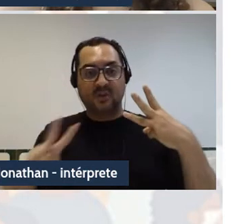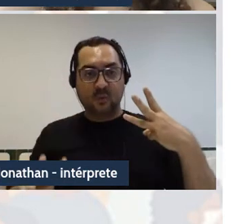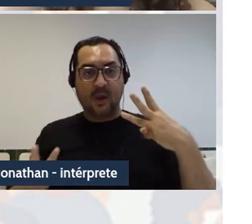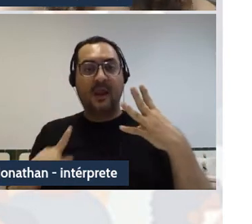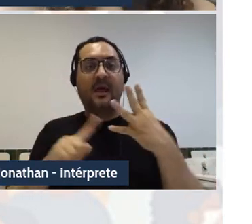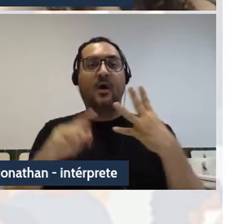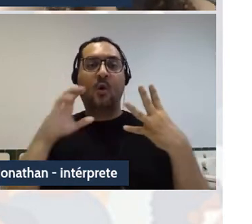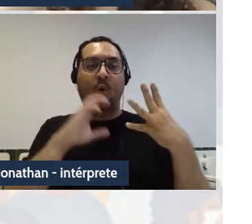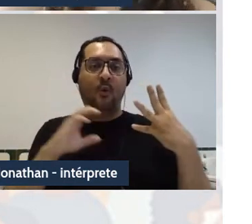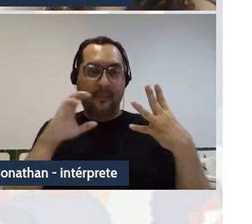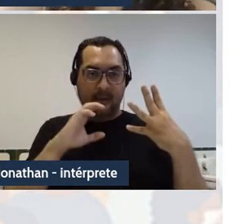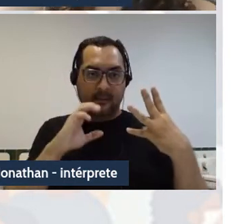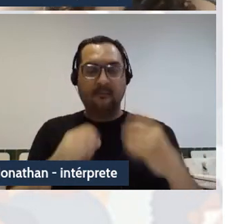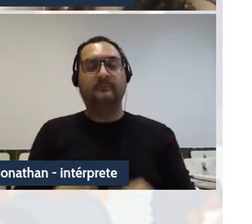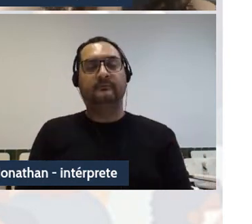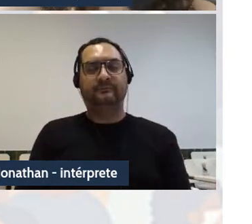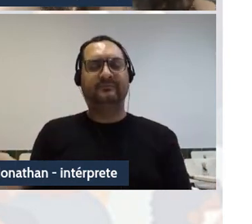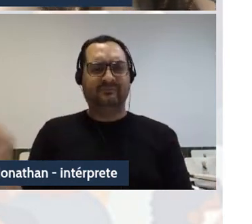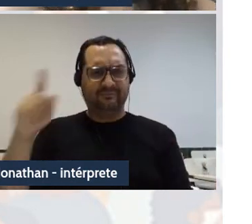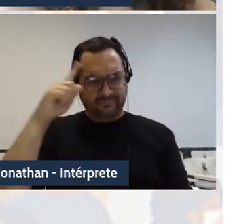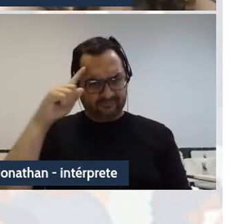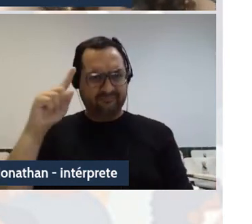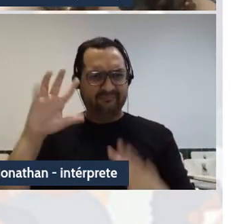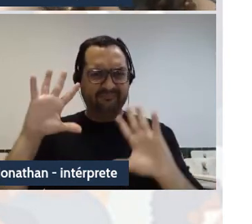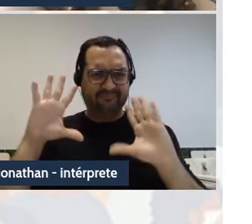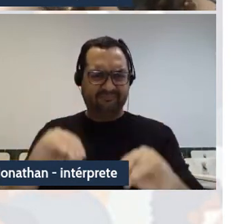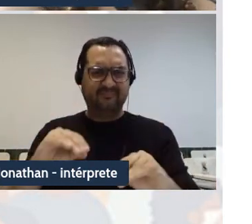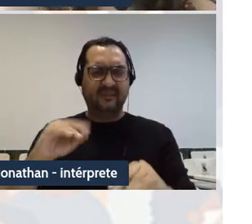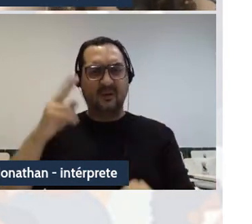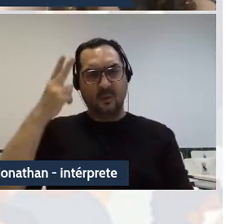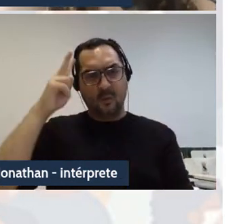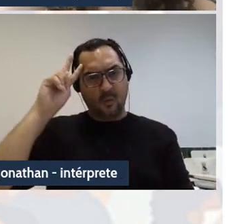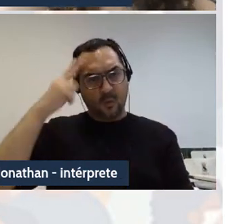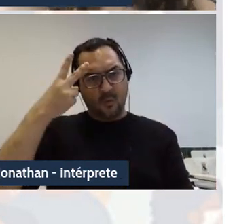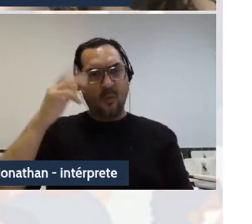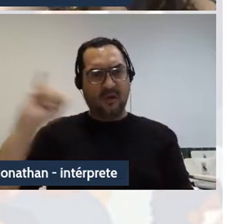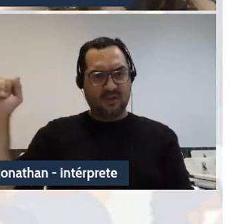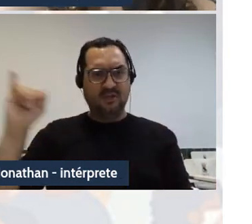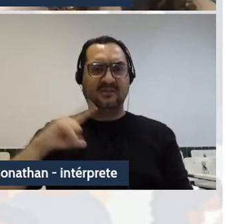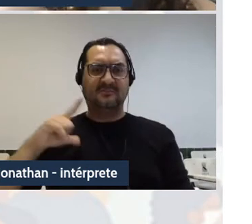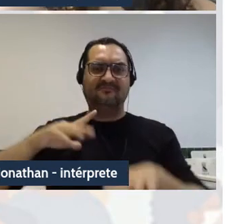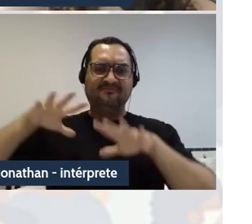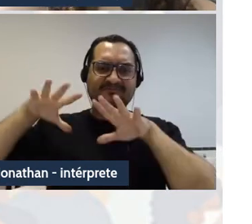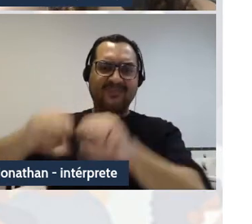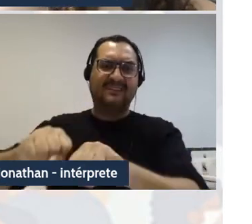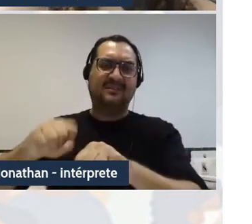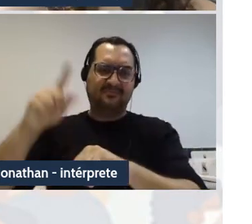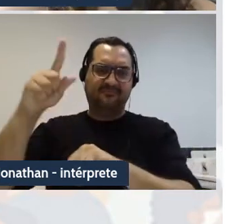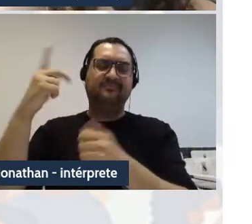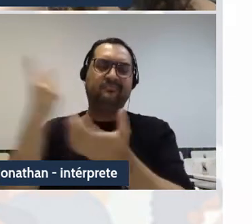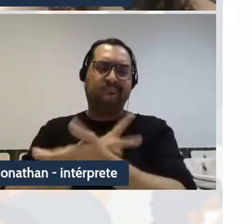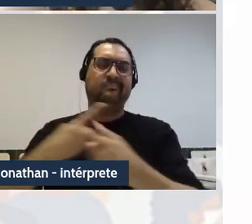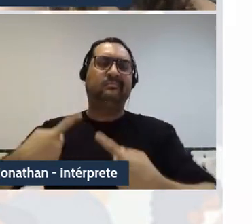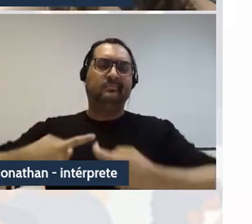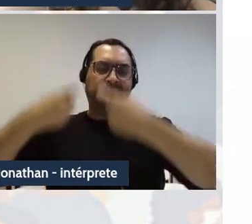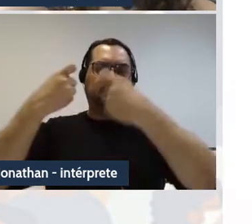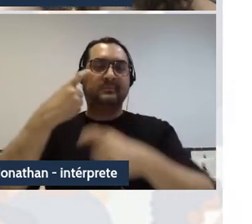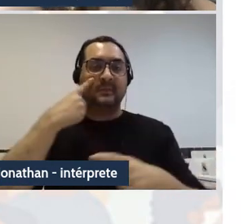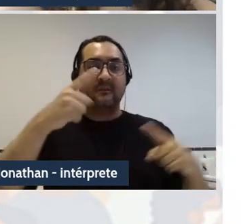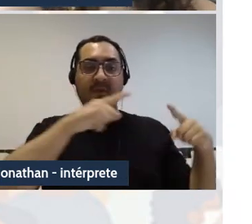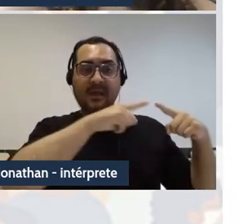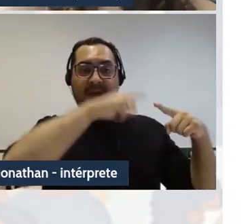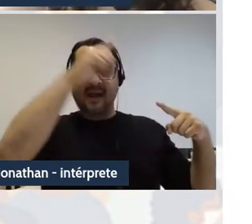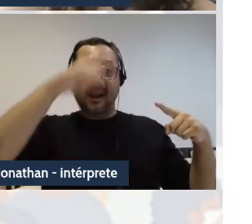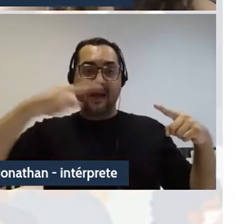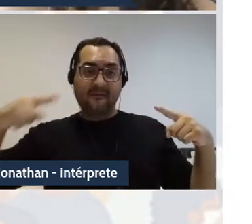nacionais, sofreu invasão durante a pandemia, porém, como podemos observar nesse gráfico, não